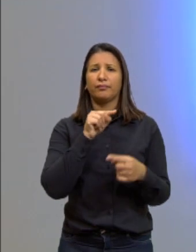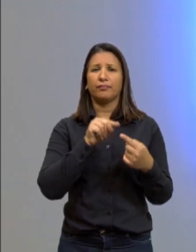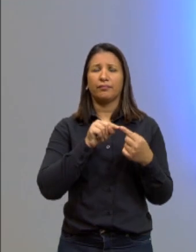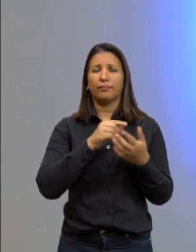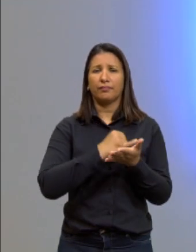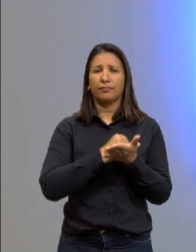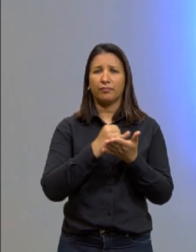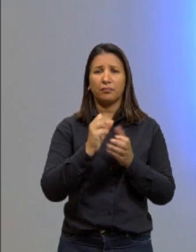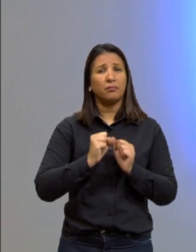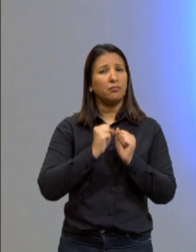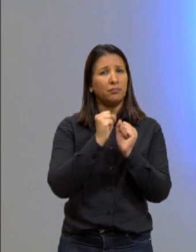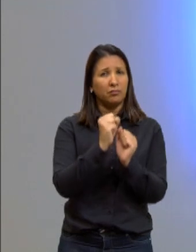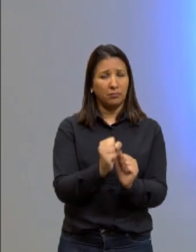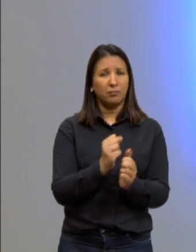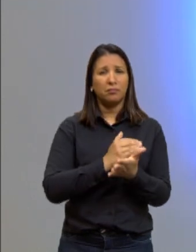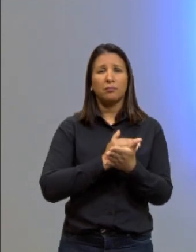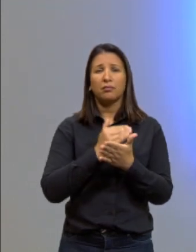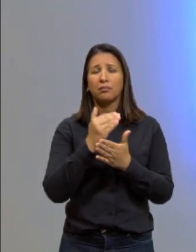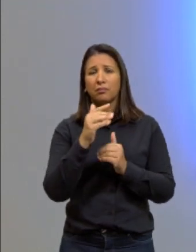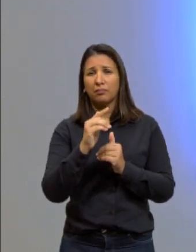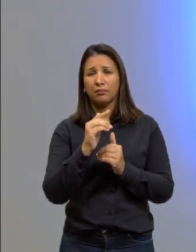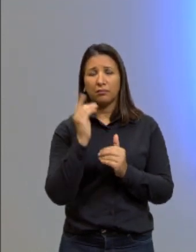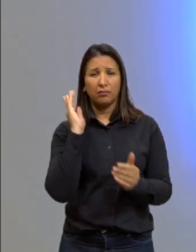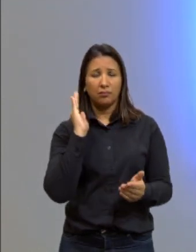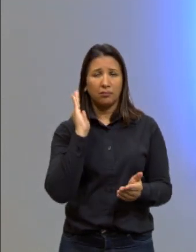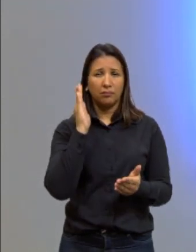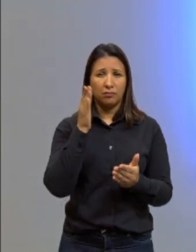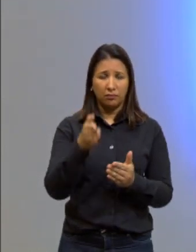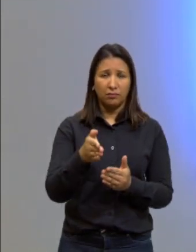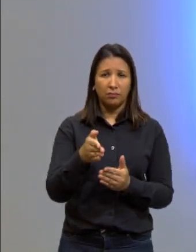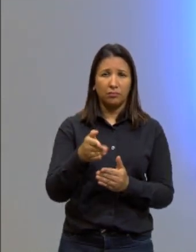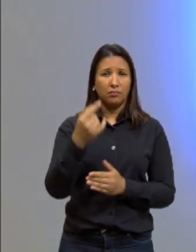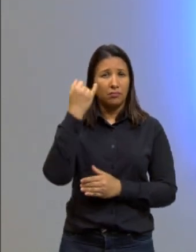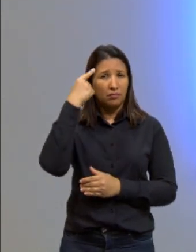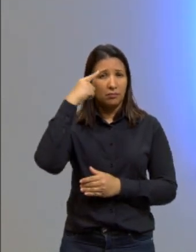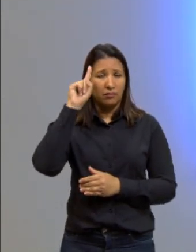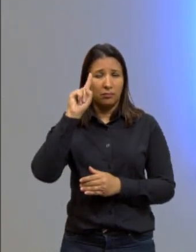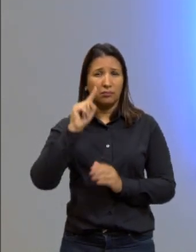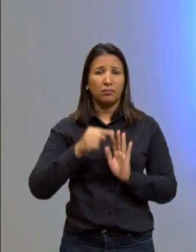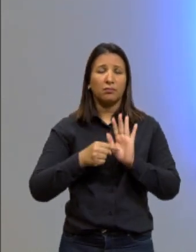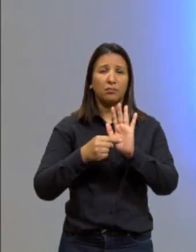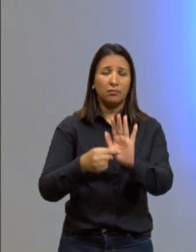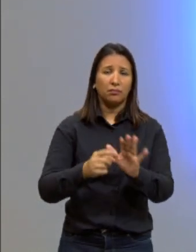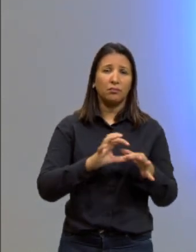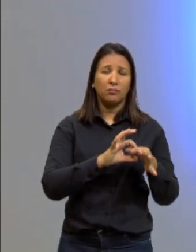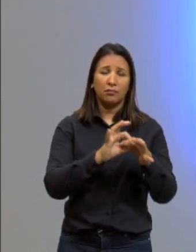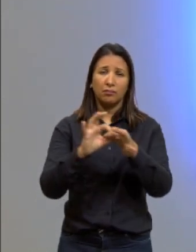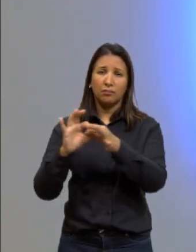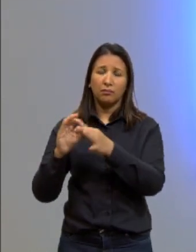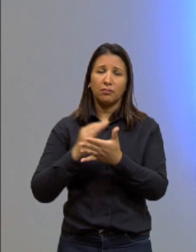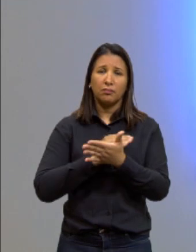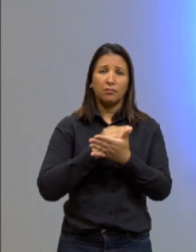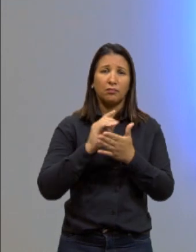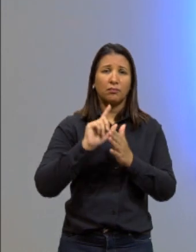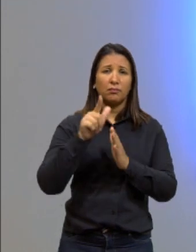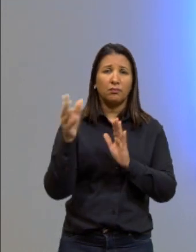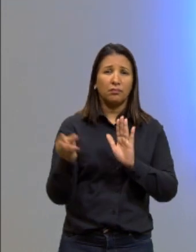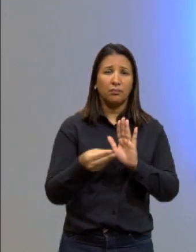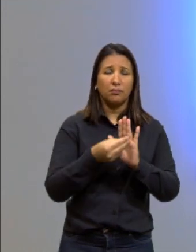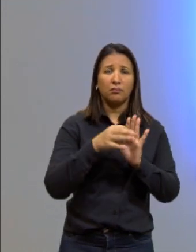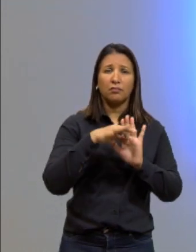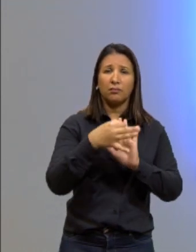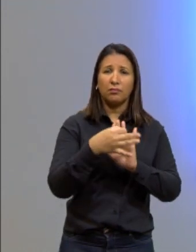introdução até pode, que tu começa logo na tese, né? Tu traz um pequeno contexto inicial e já bota a tua